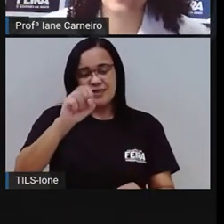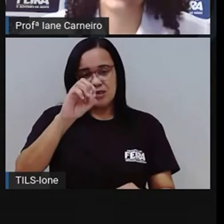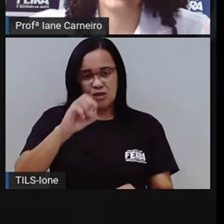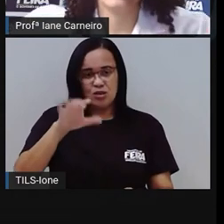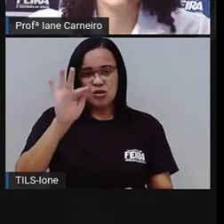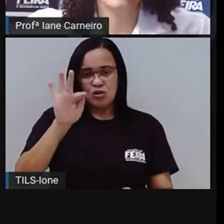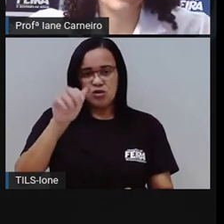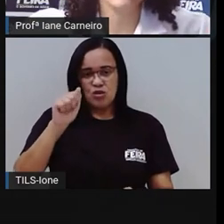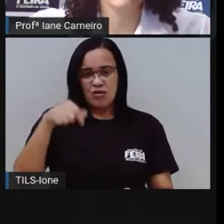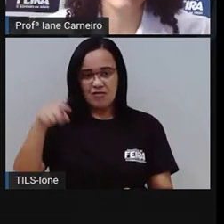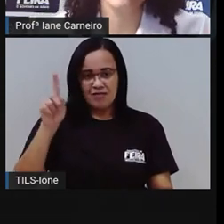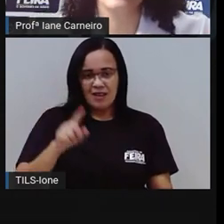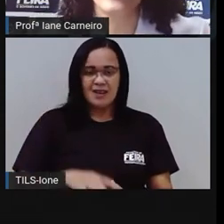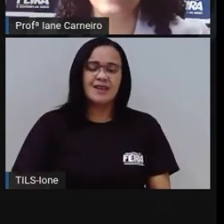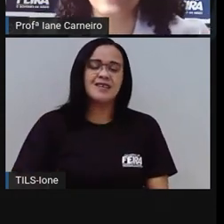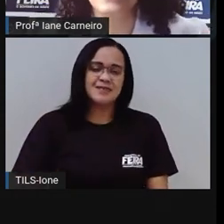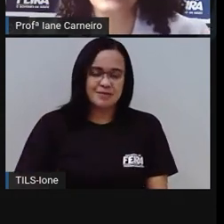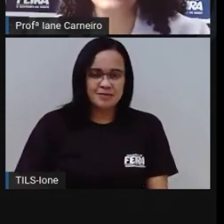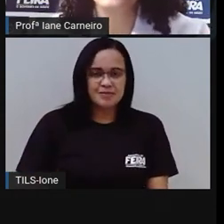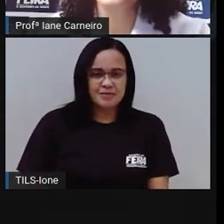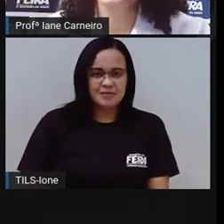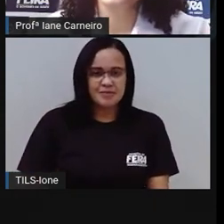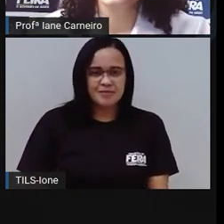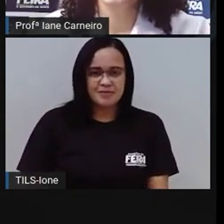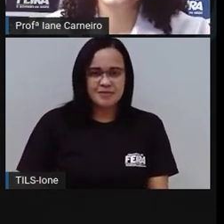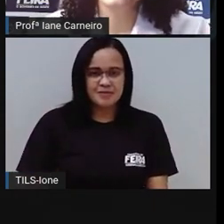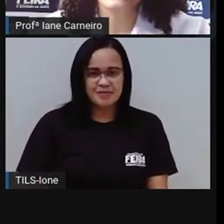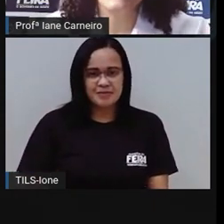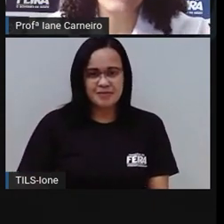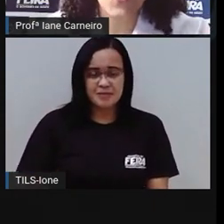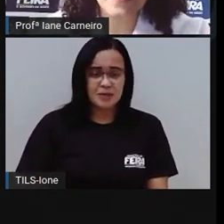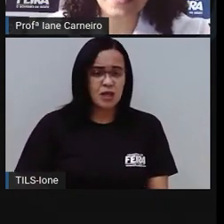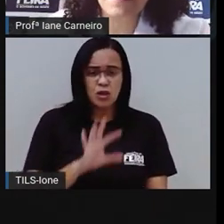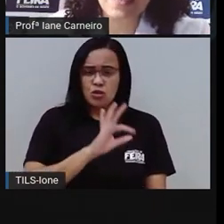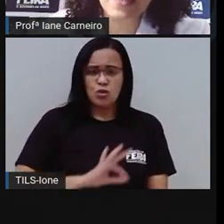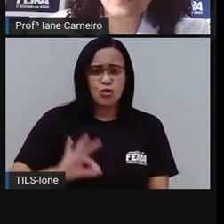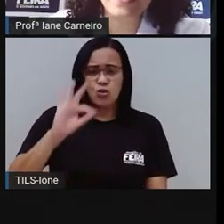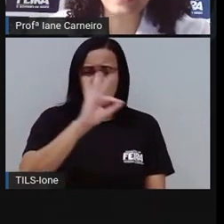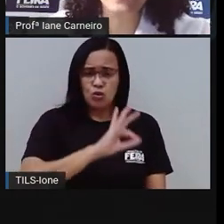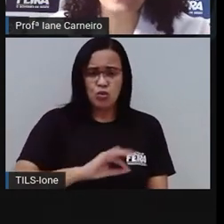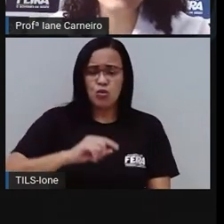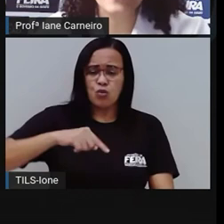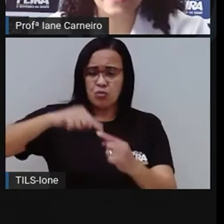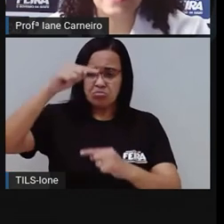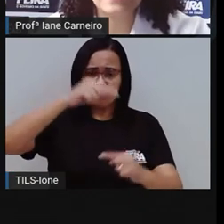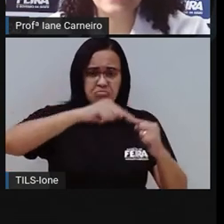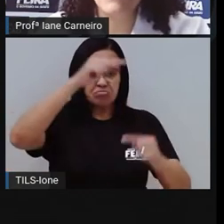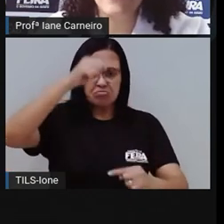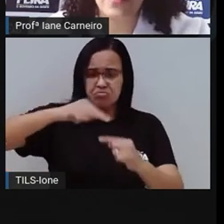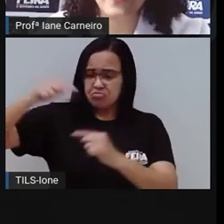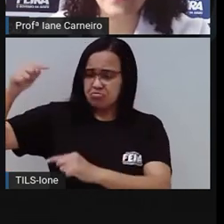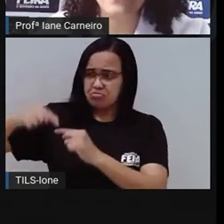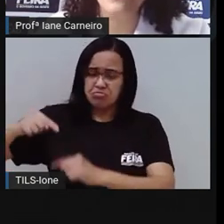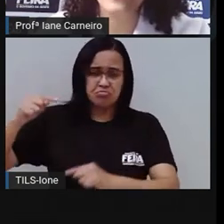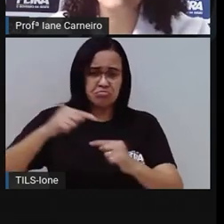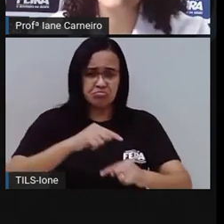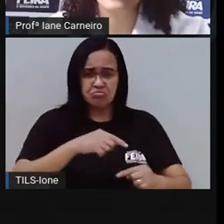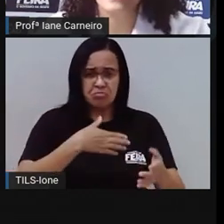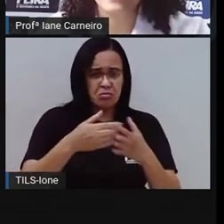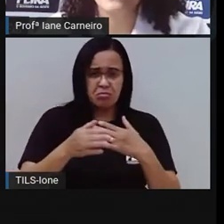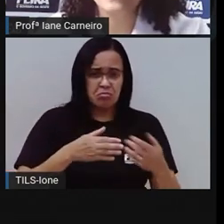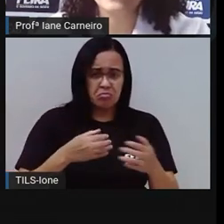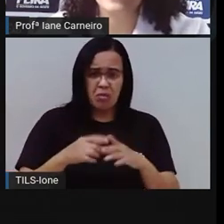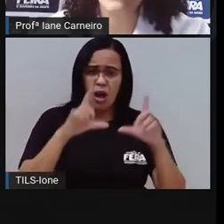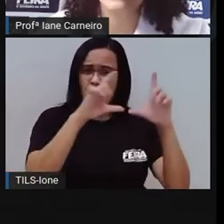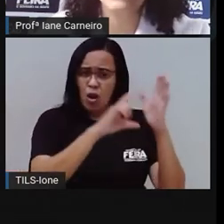braços, né? De toda forma e tamanho, em loja e casa, não falta. Vem de